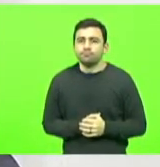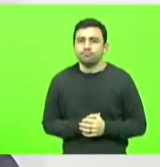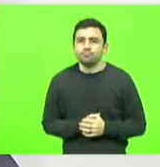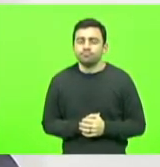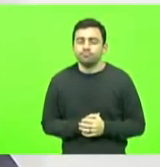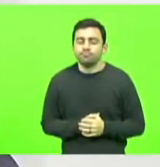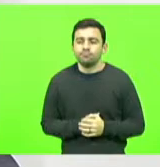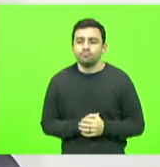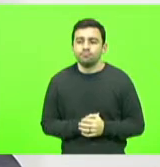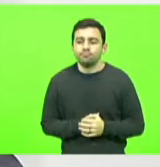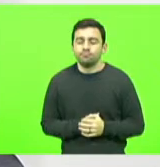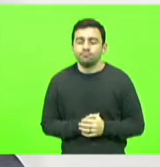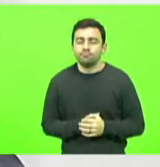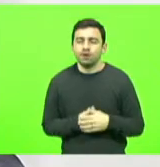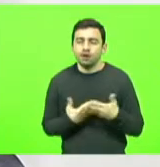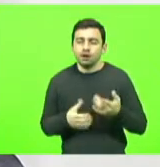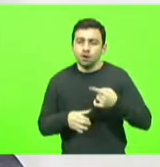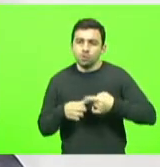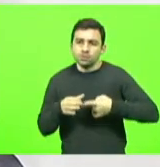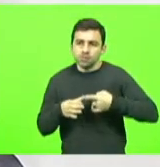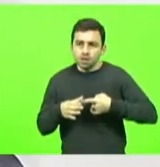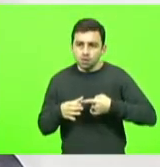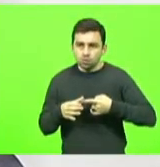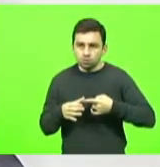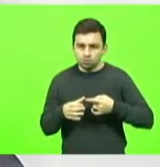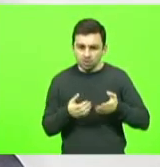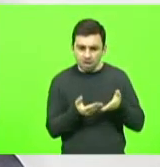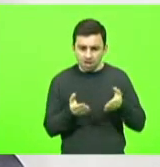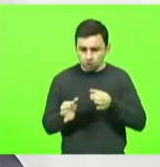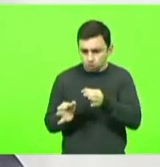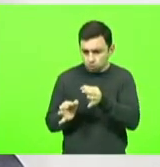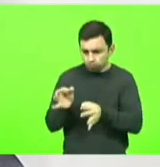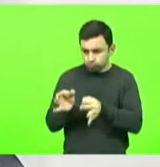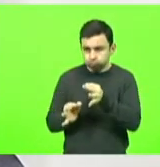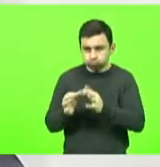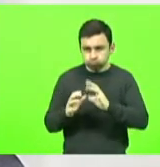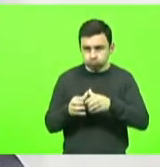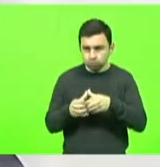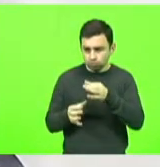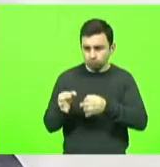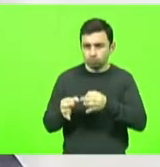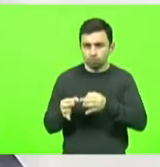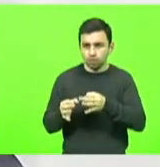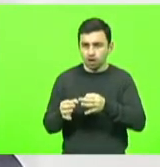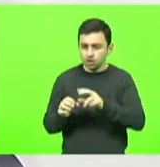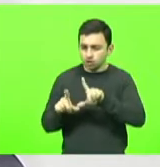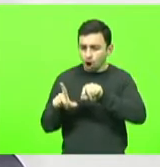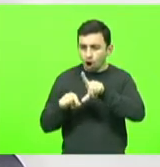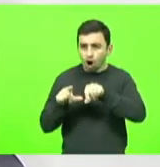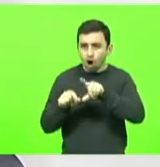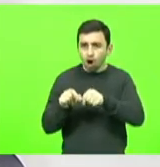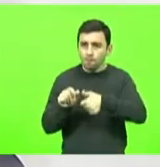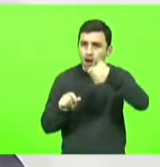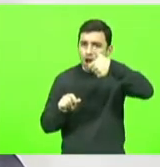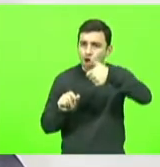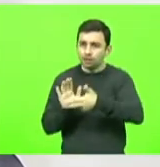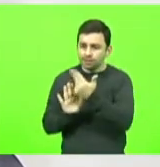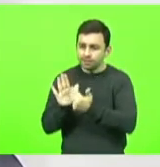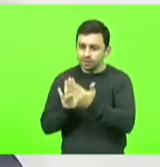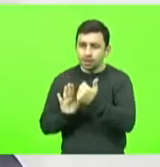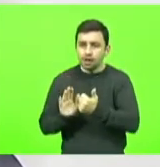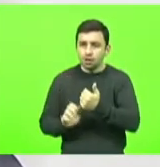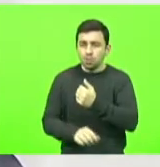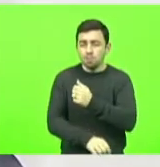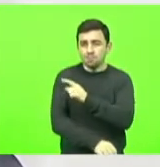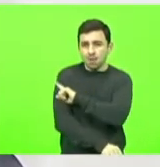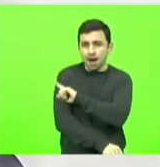E a Comissão Julgadora escolheu os melhores desenhos do primeiro ao quinto ano,